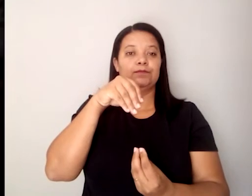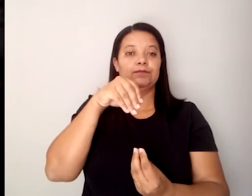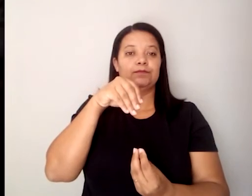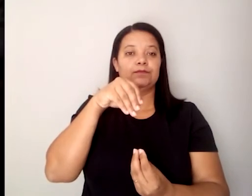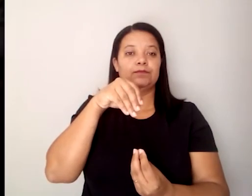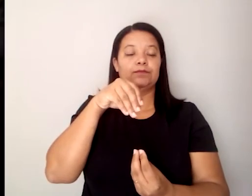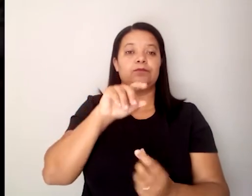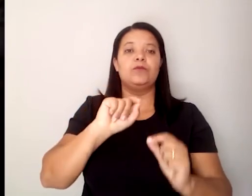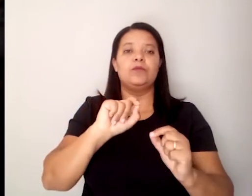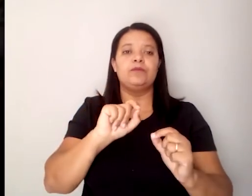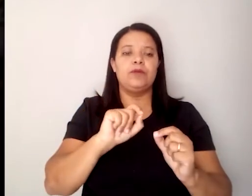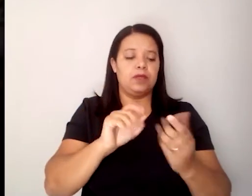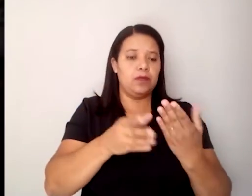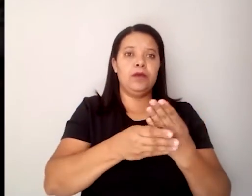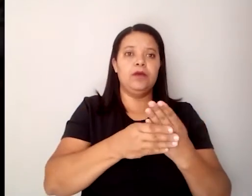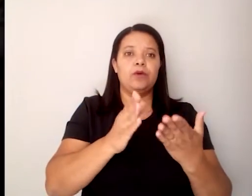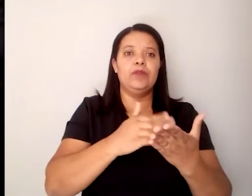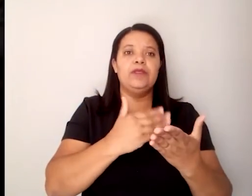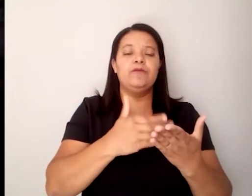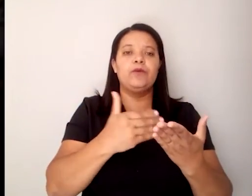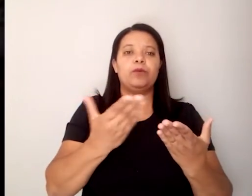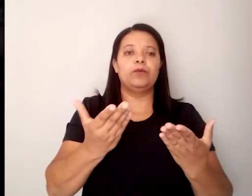o espírito do livro é o dono do livro.